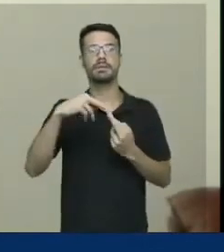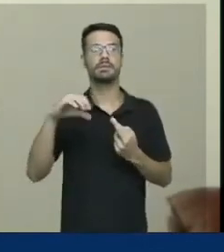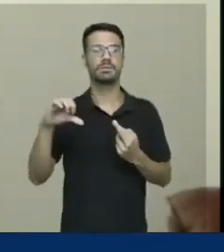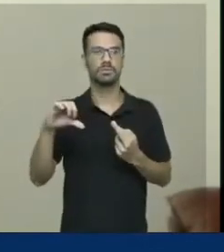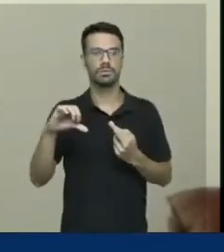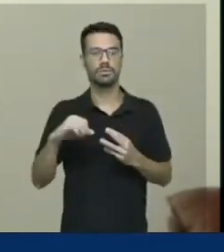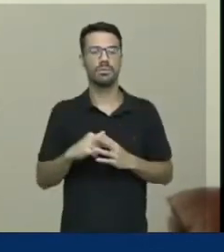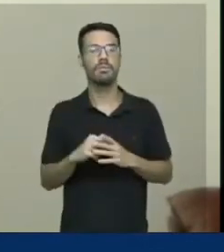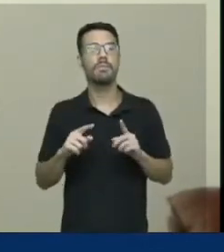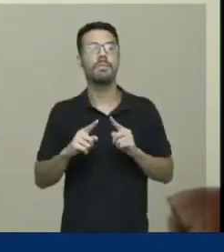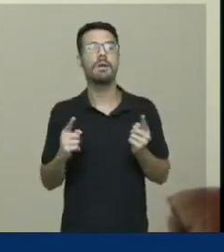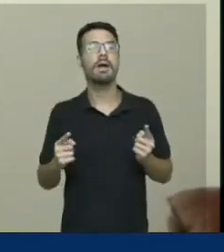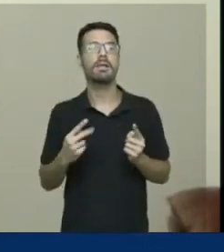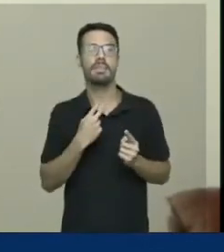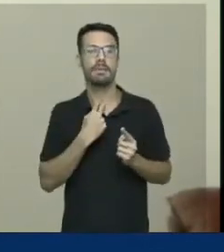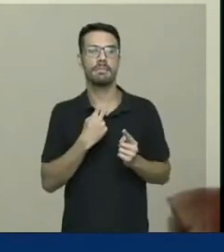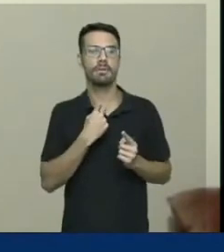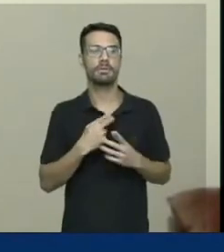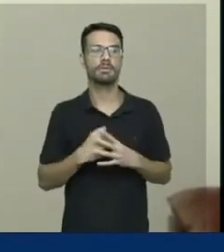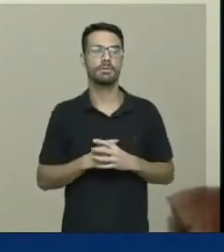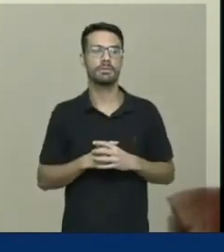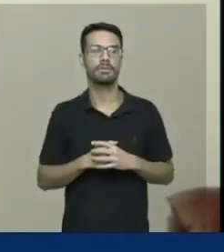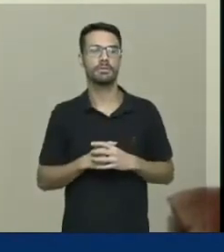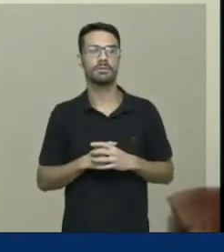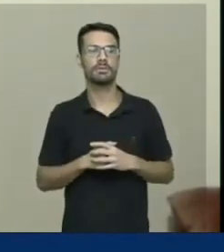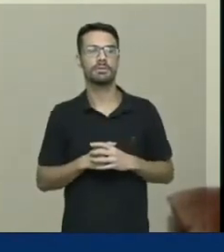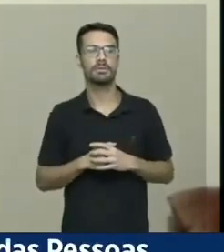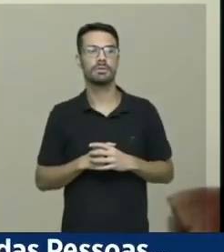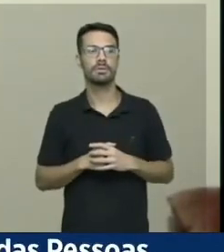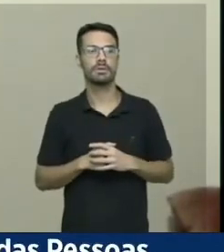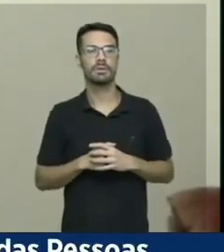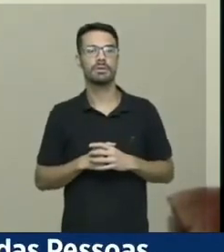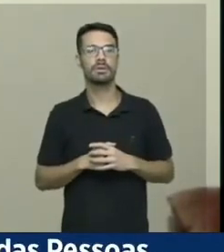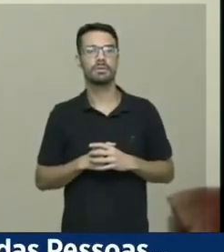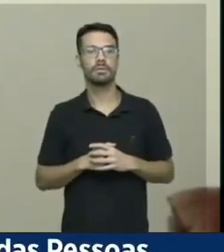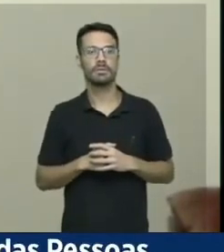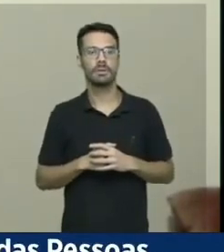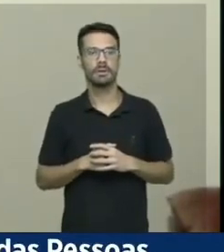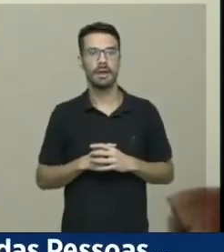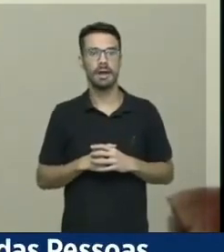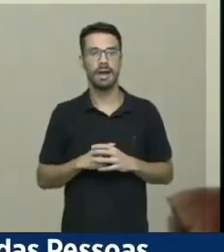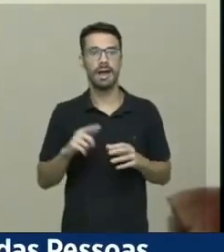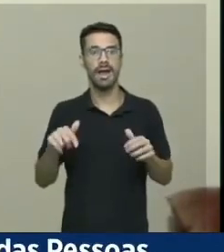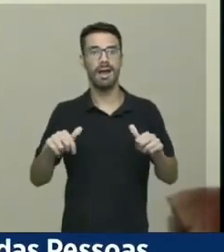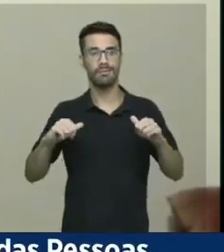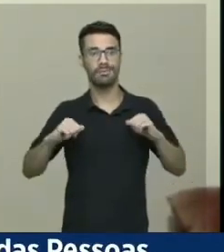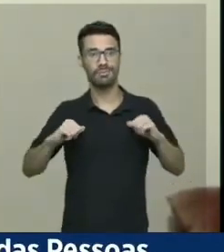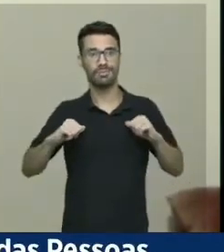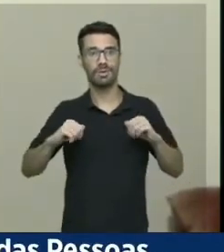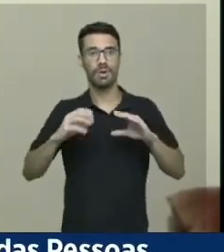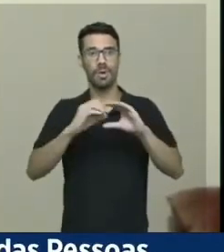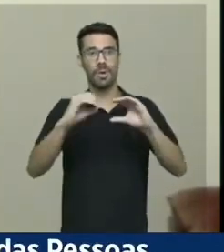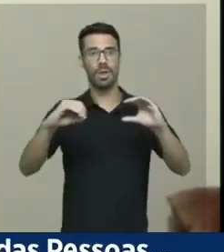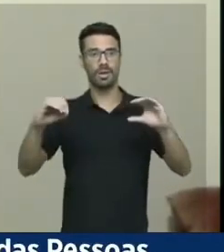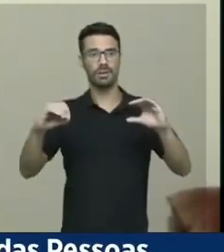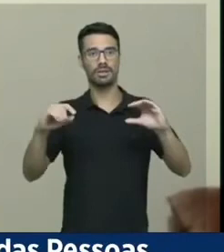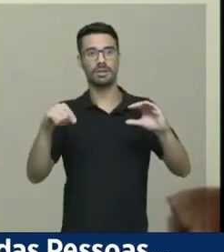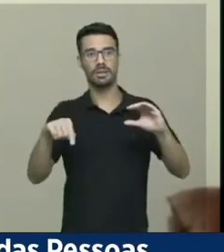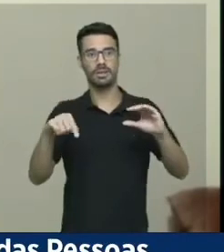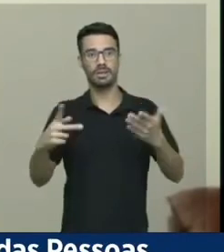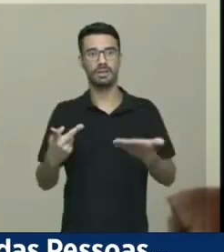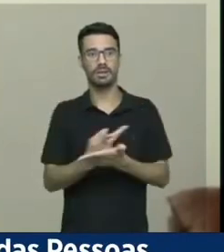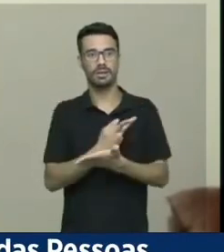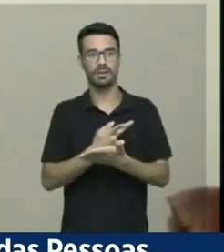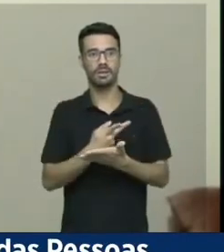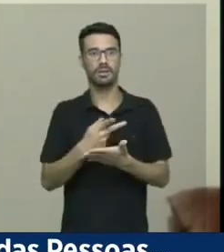9. Mas não pode. E eu penso que a inatividade do Conad, justamente nesse período, porque o Isaías disse que esse fato